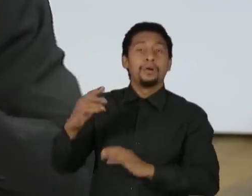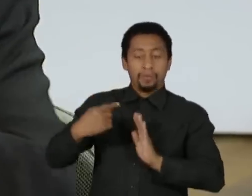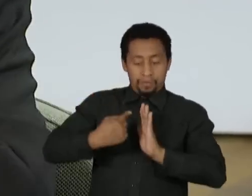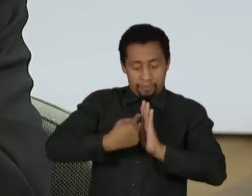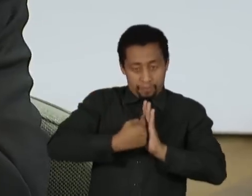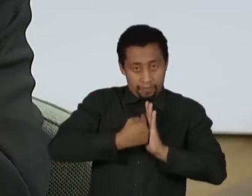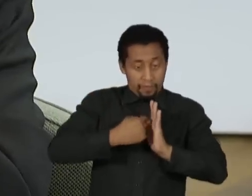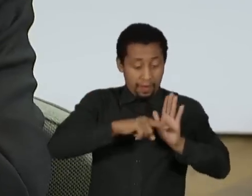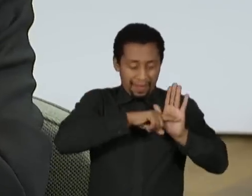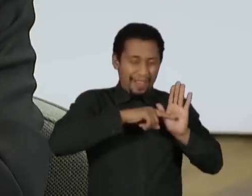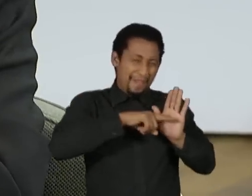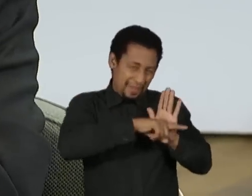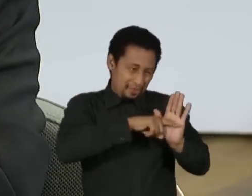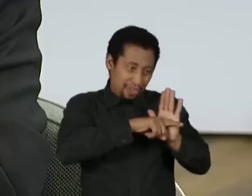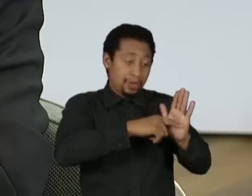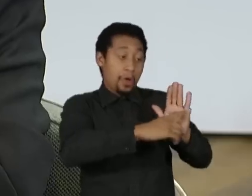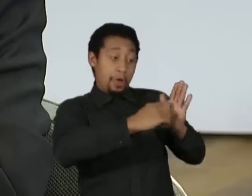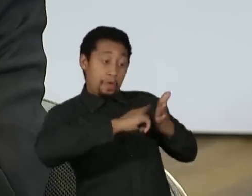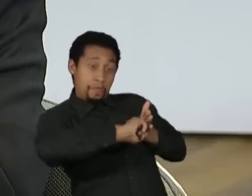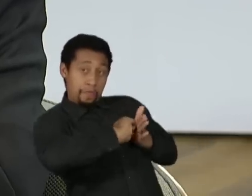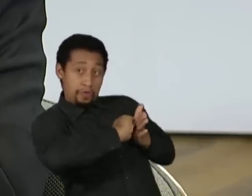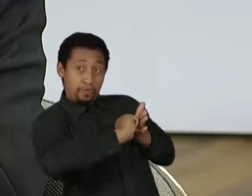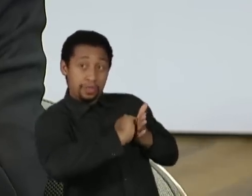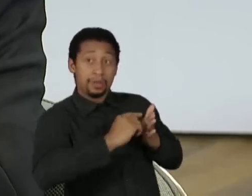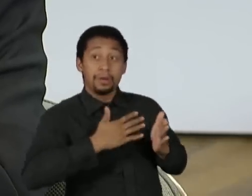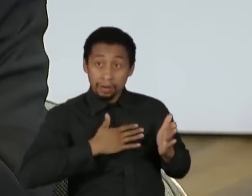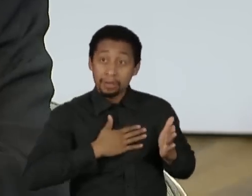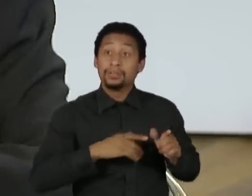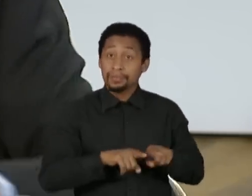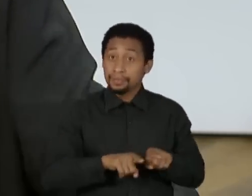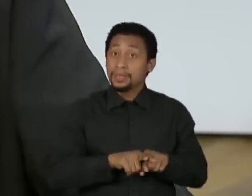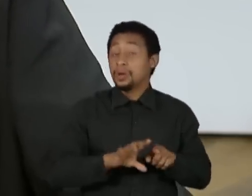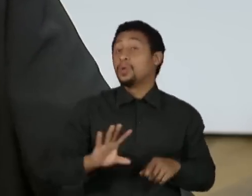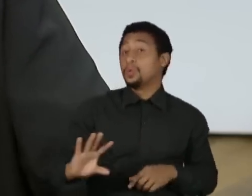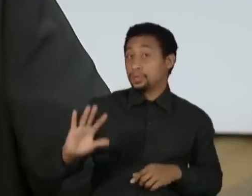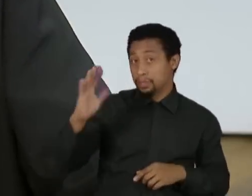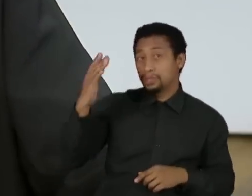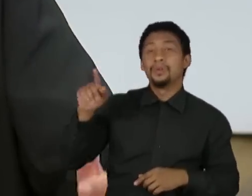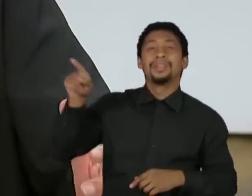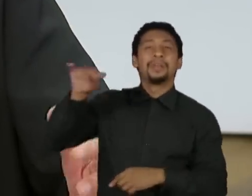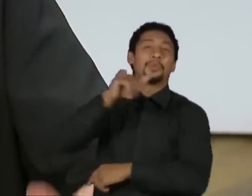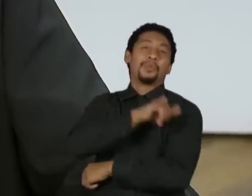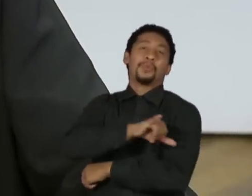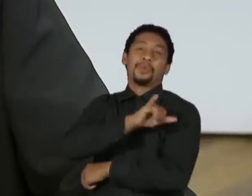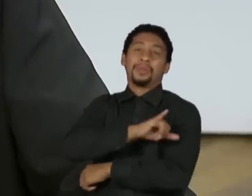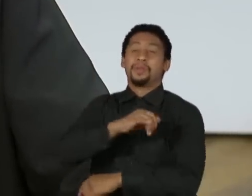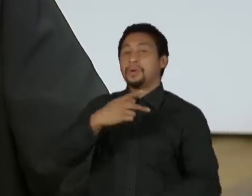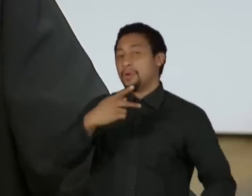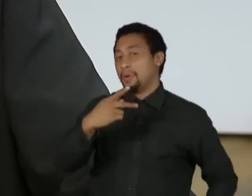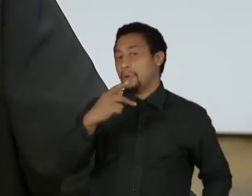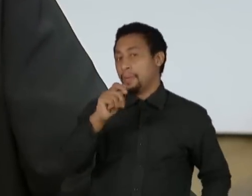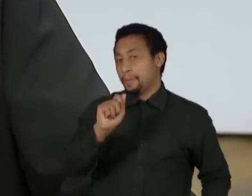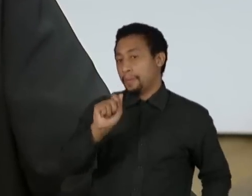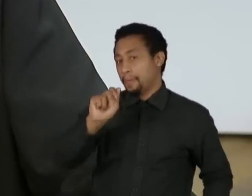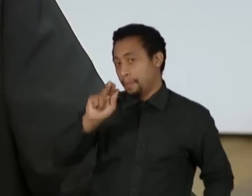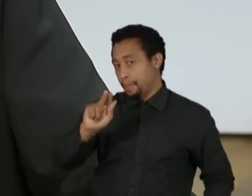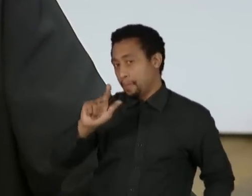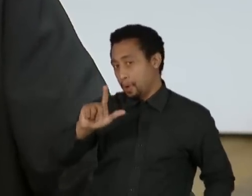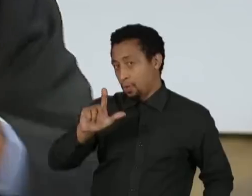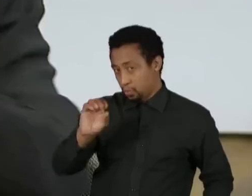por um chefe de compliance da Lava Jato do Rio, o tal do Marco Aurélio da Silva Canal,